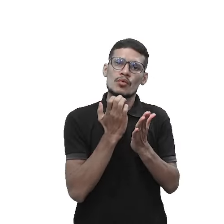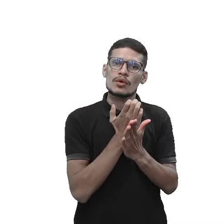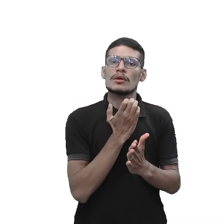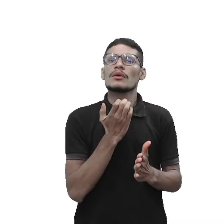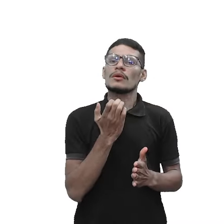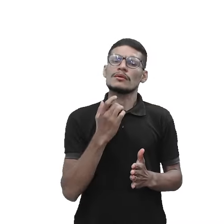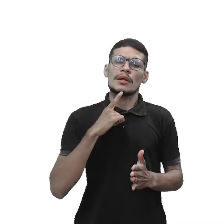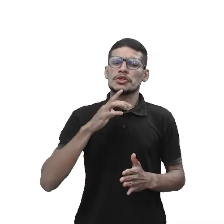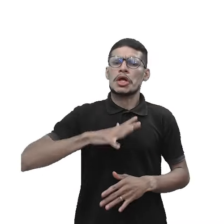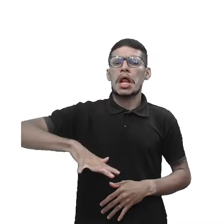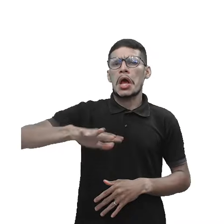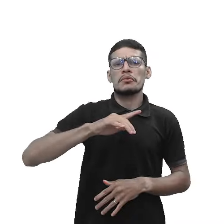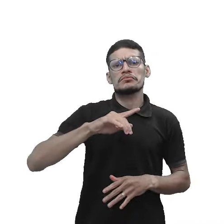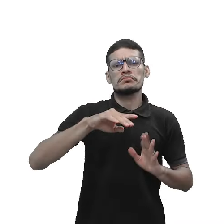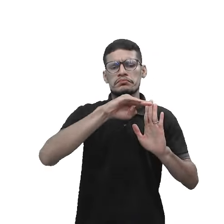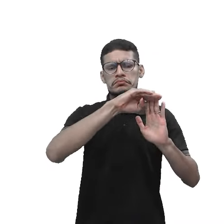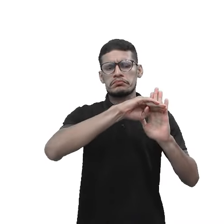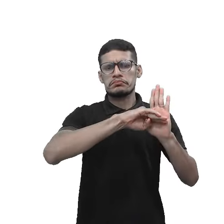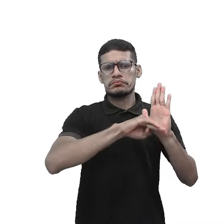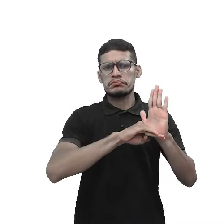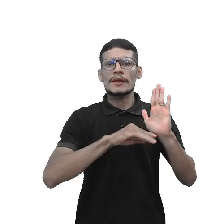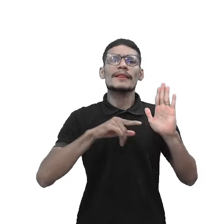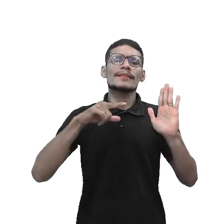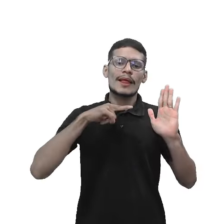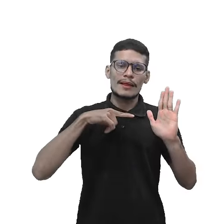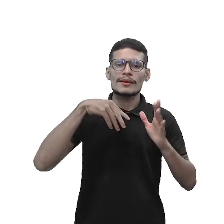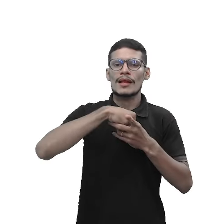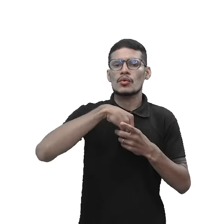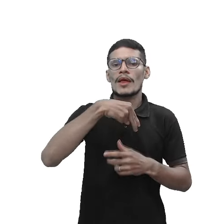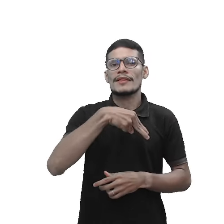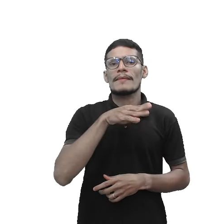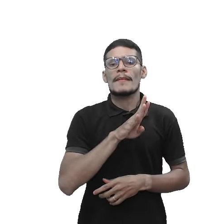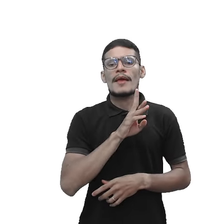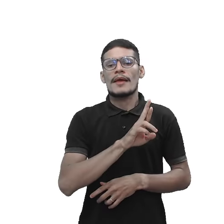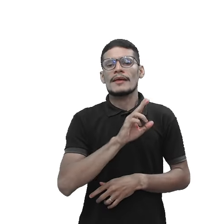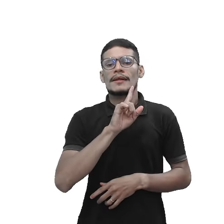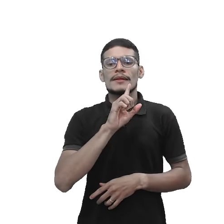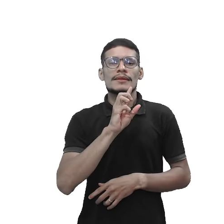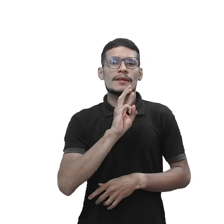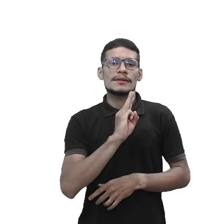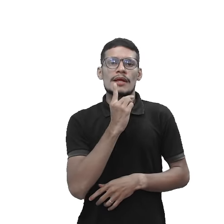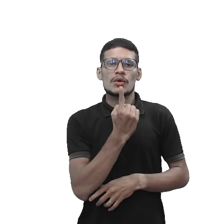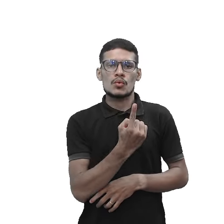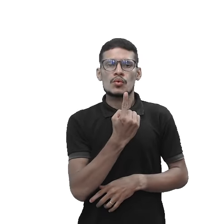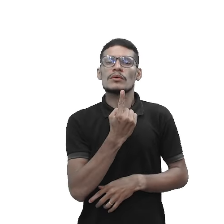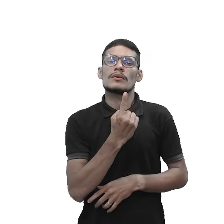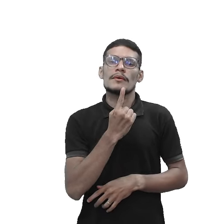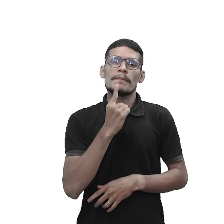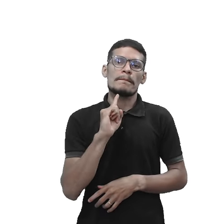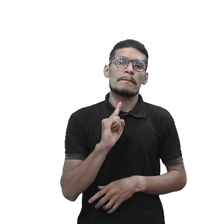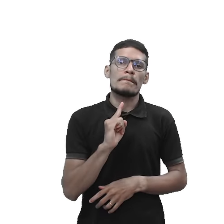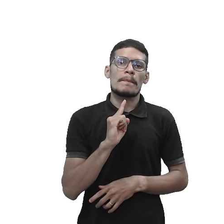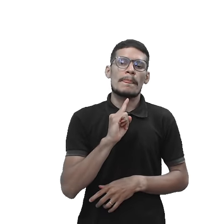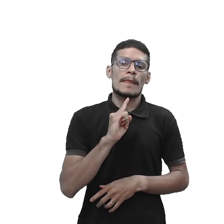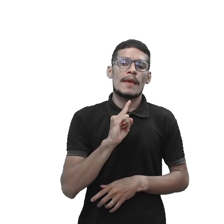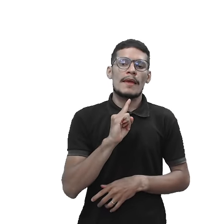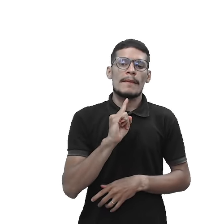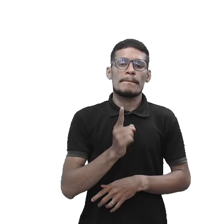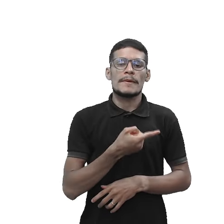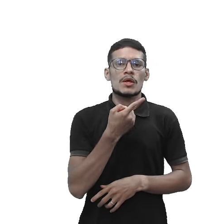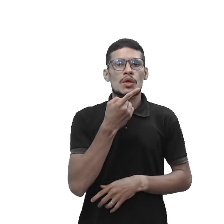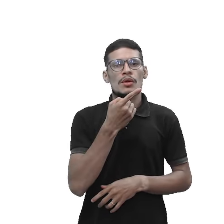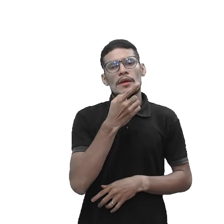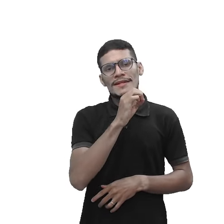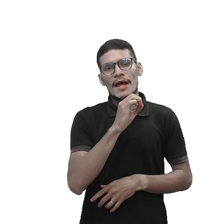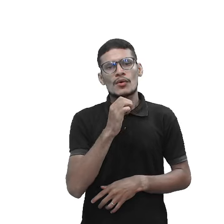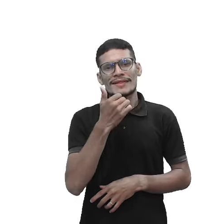todas elas vão estar baseadas na NBR 31010. Então lá vai estar esses detalhes dessas normas e vão ter,